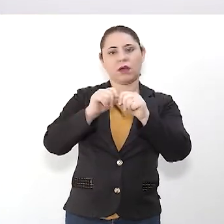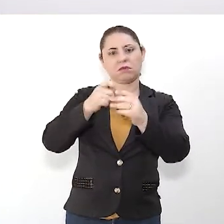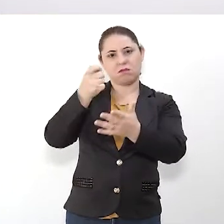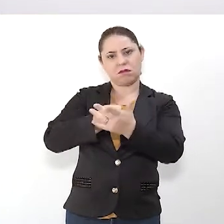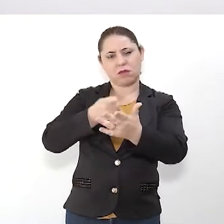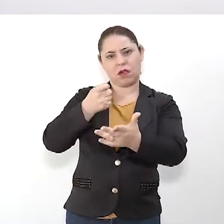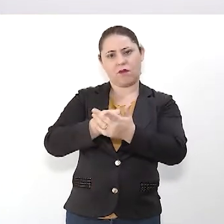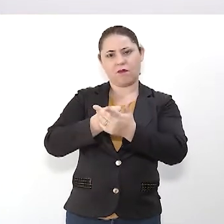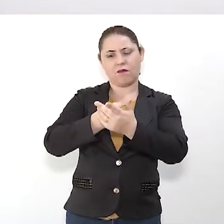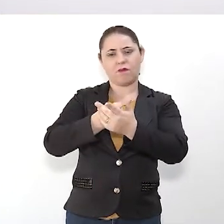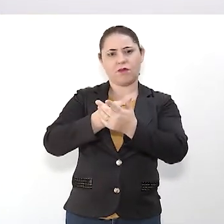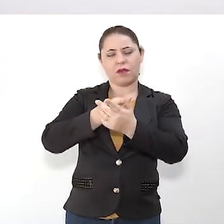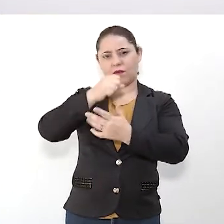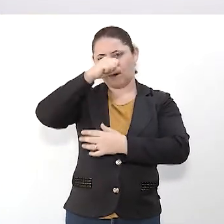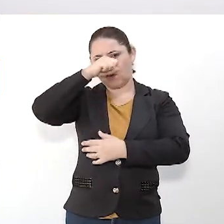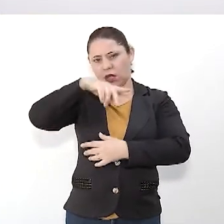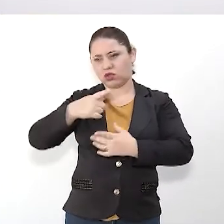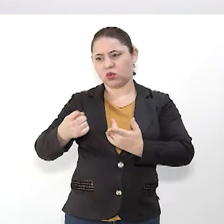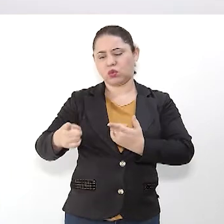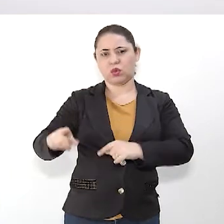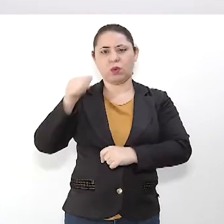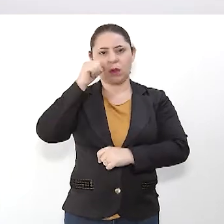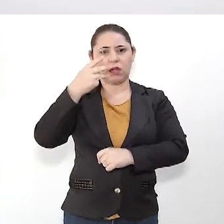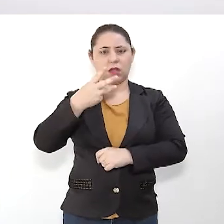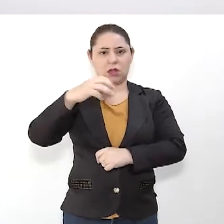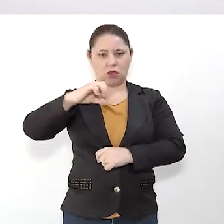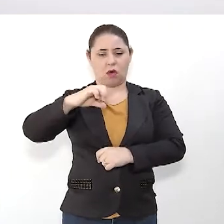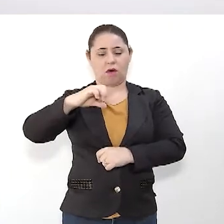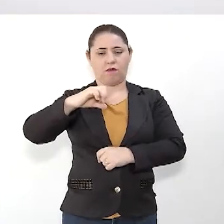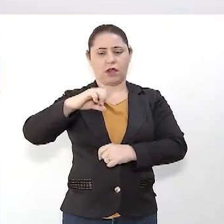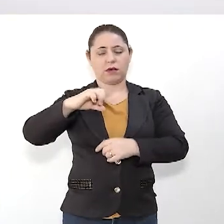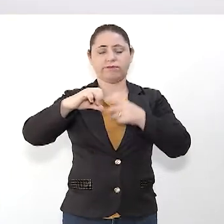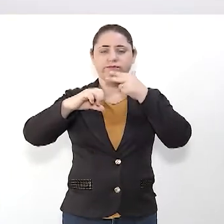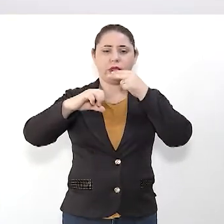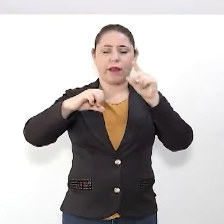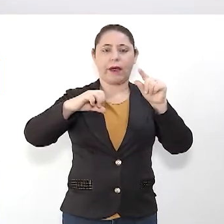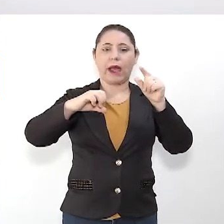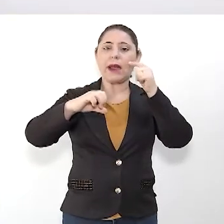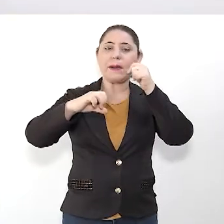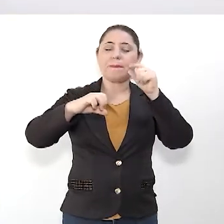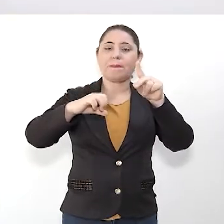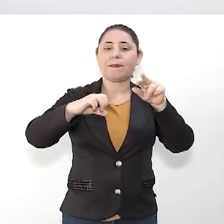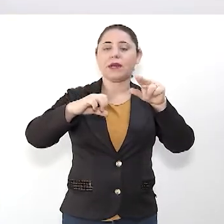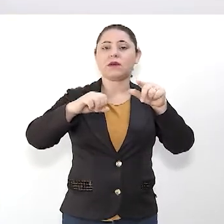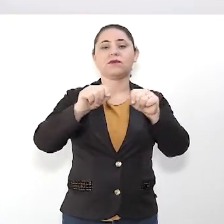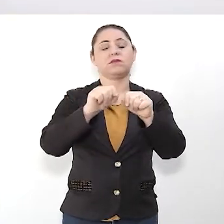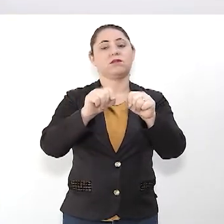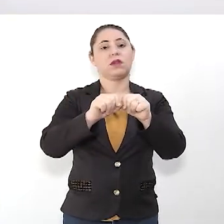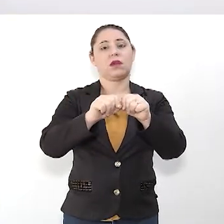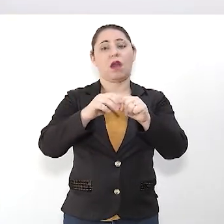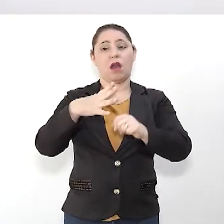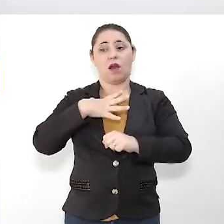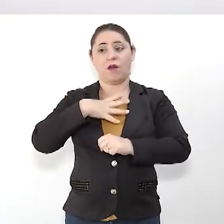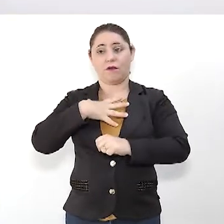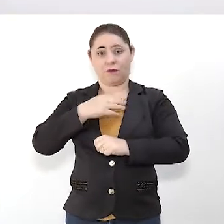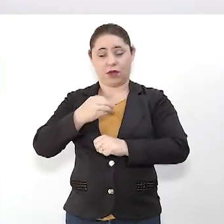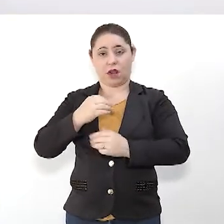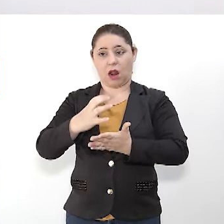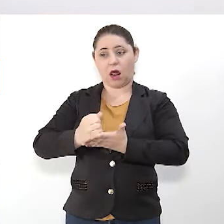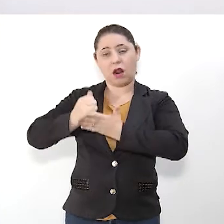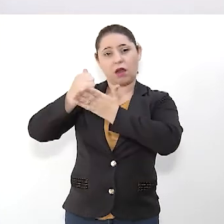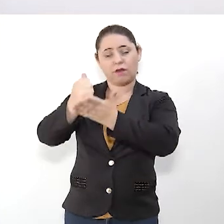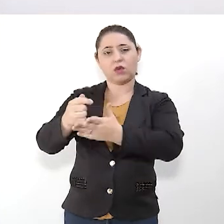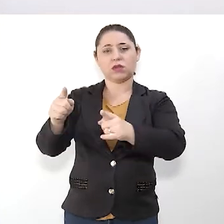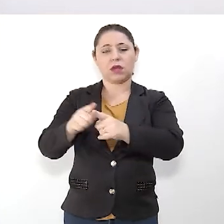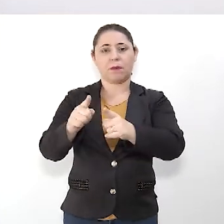violência que estava acontecendo contra essa senhora de 39 anos era pela irmã, né? Então a filha veio,